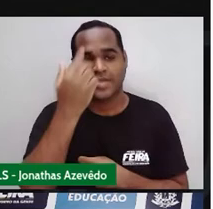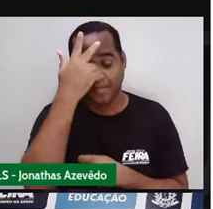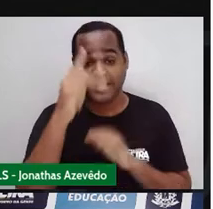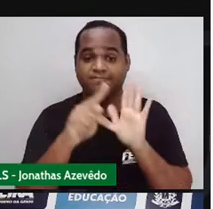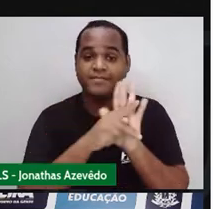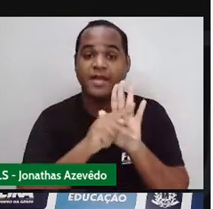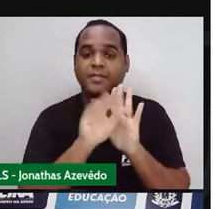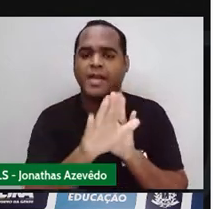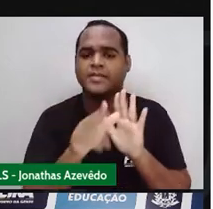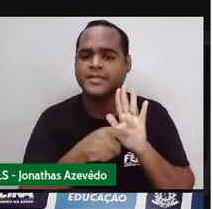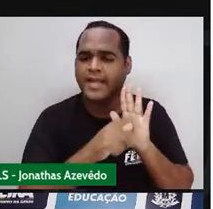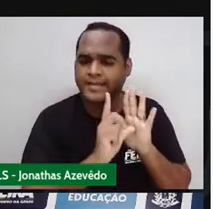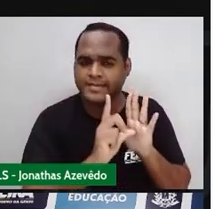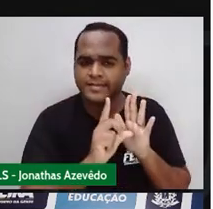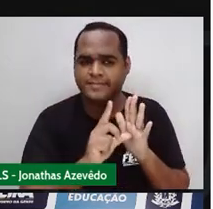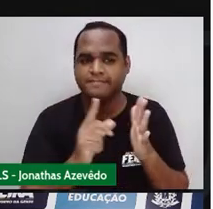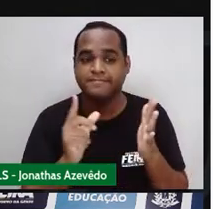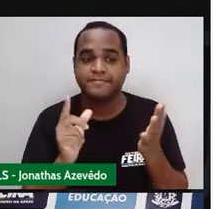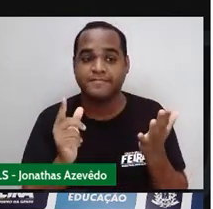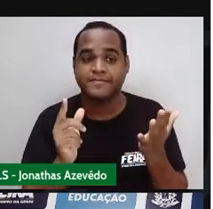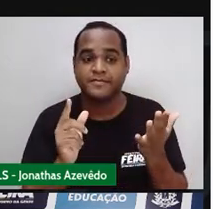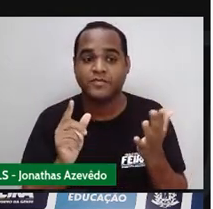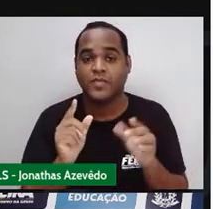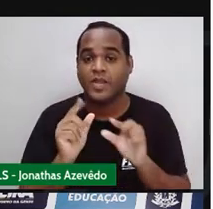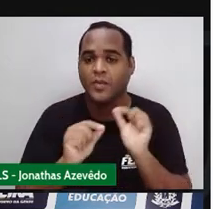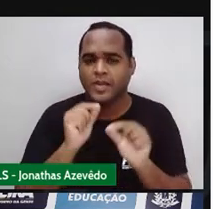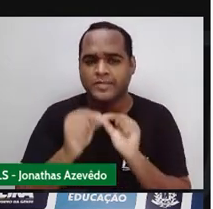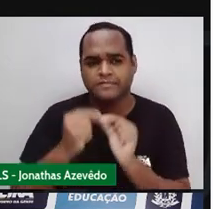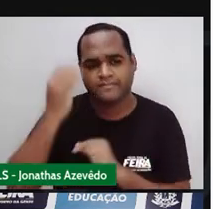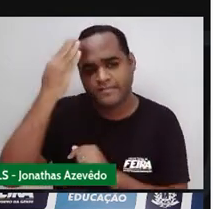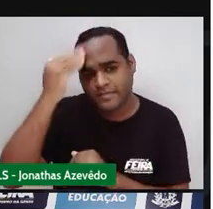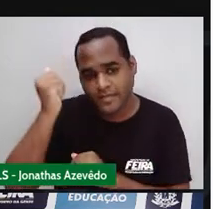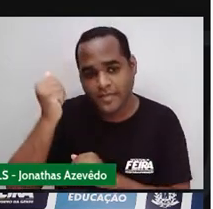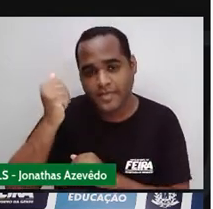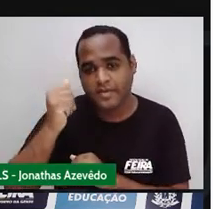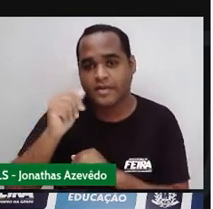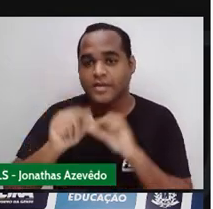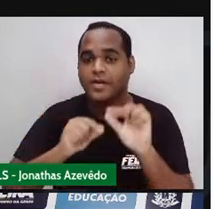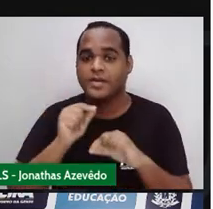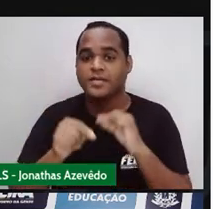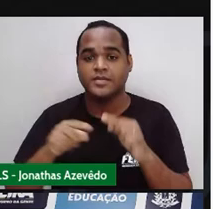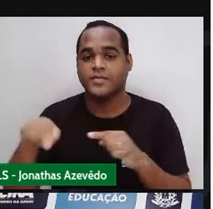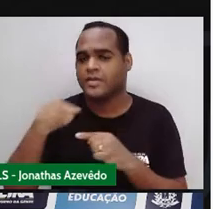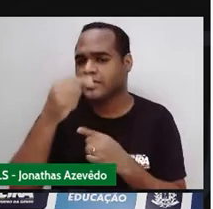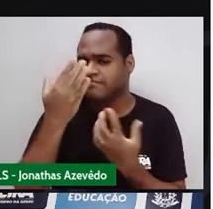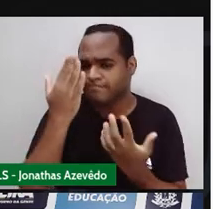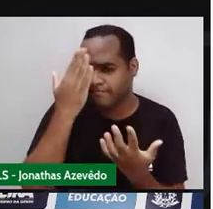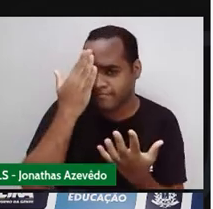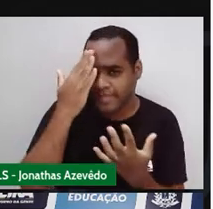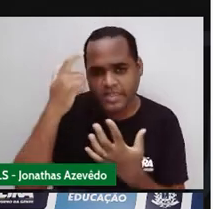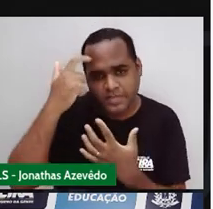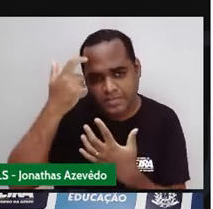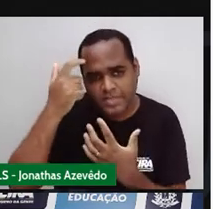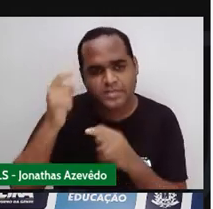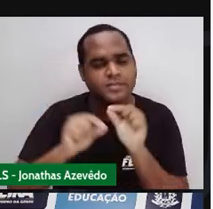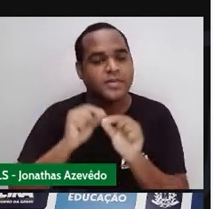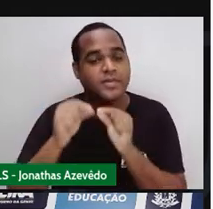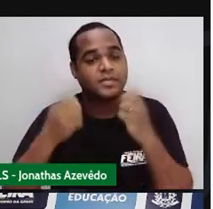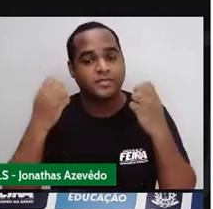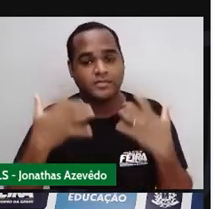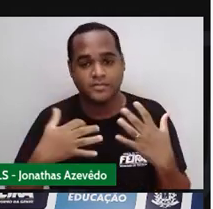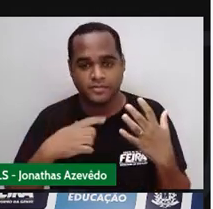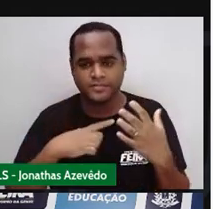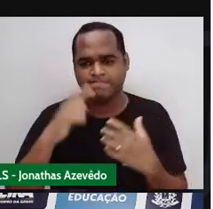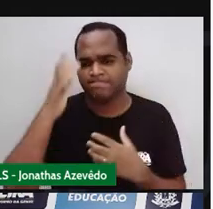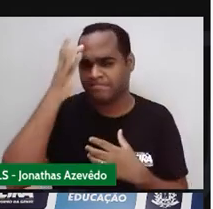Mas antes disso, eu queria saber, na verdade, né? Eu queria que você pensasse, será que você acha